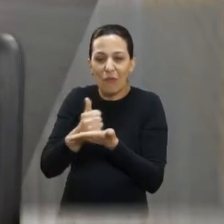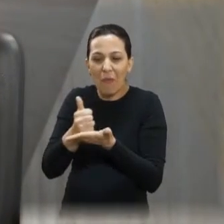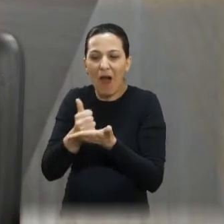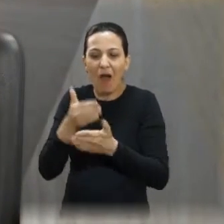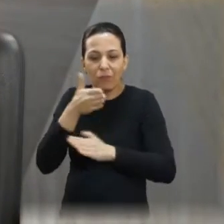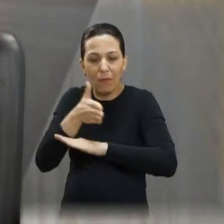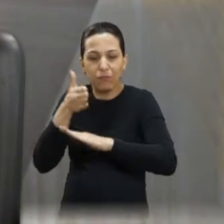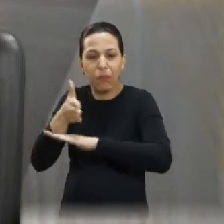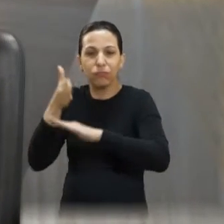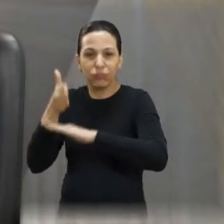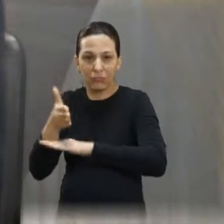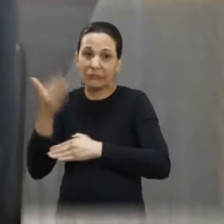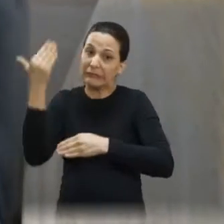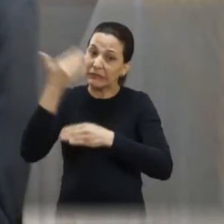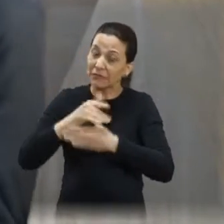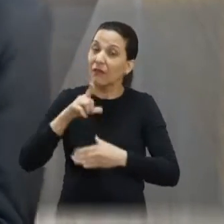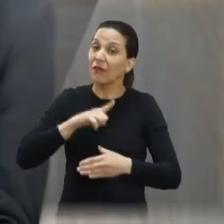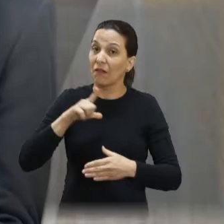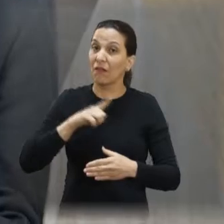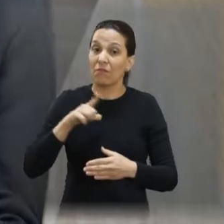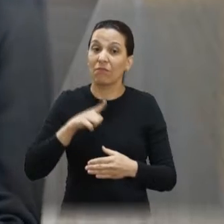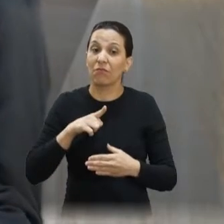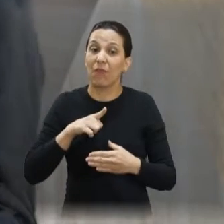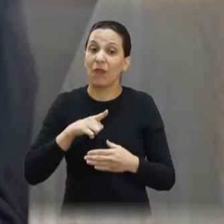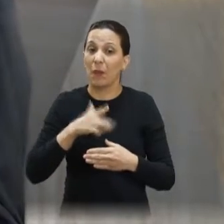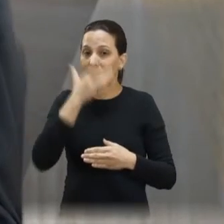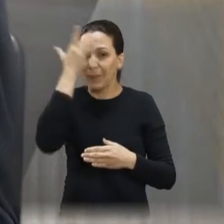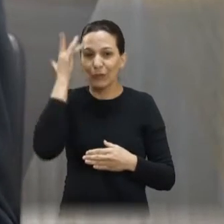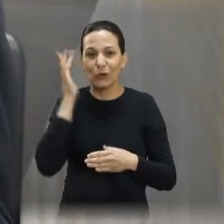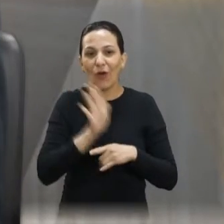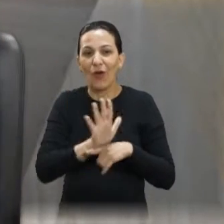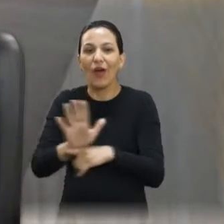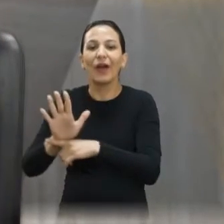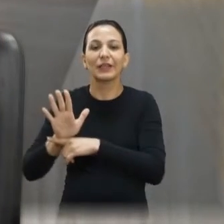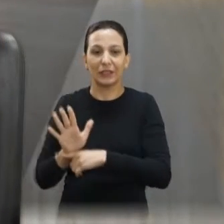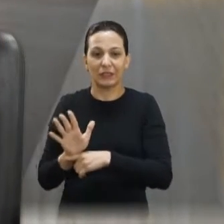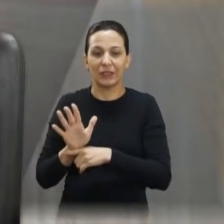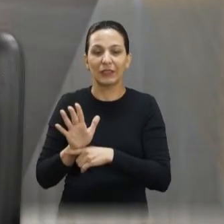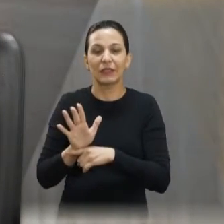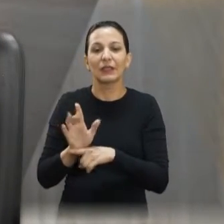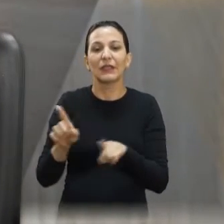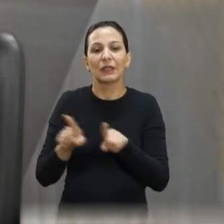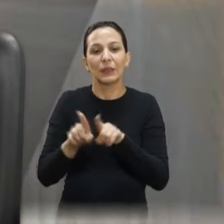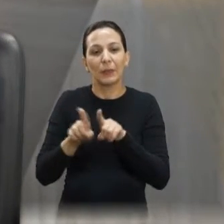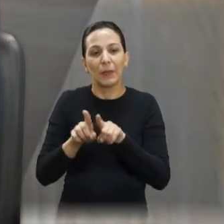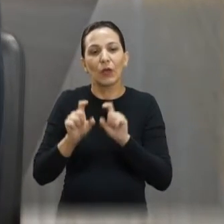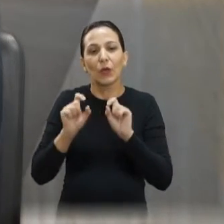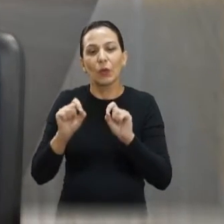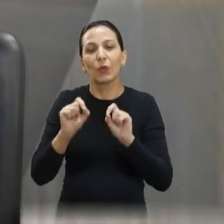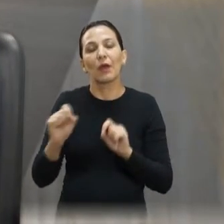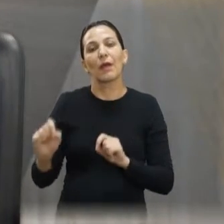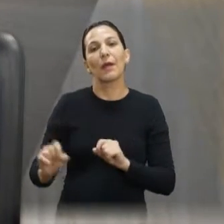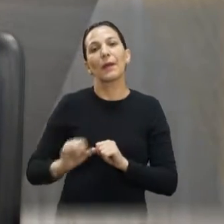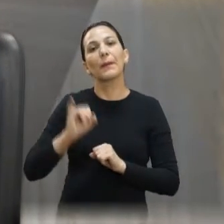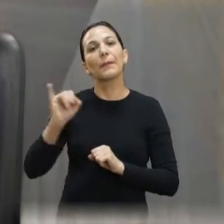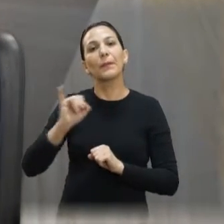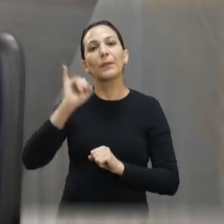fidelizado deles. Então, também, essa confiança que eles passam para os usuários dos táxis, é muito